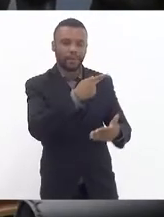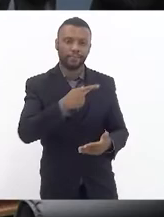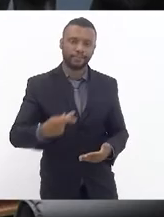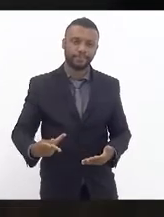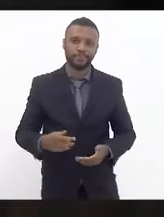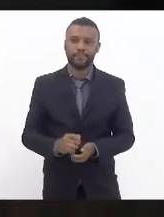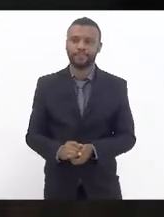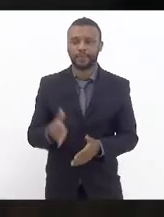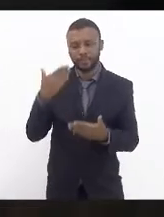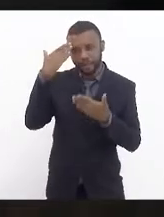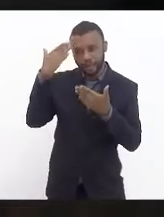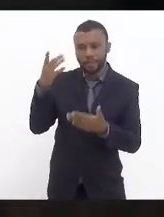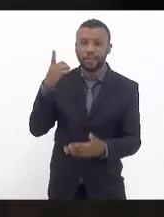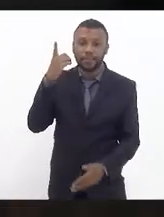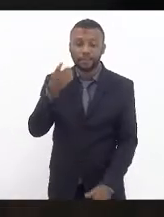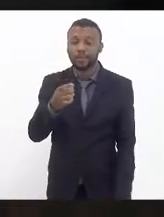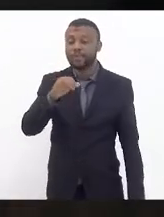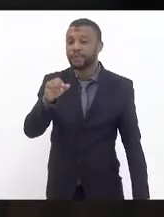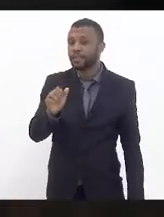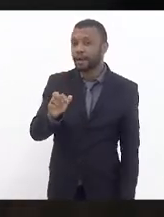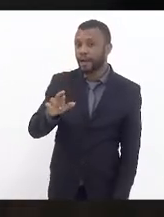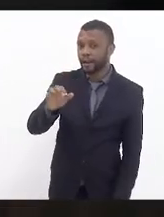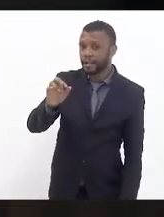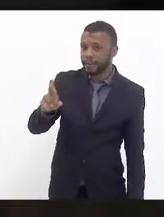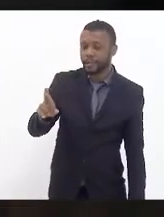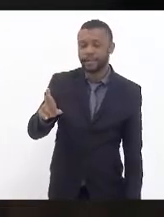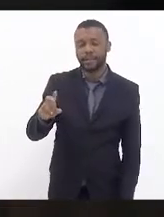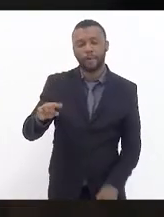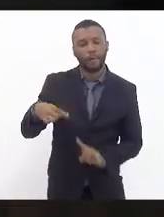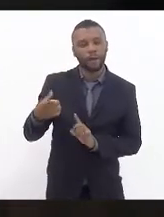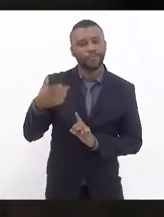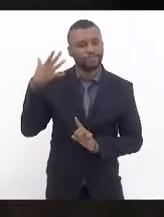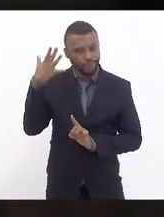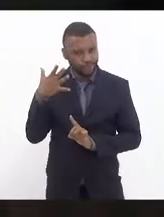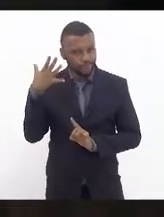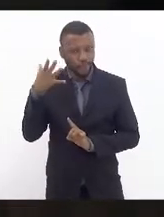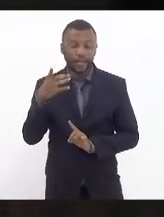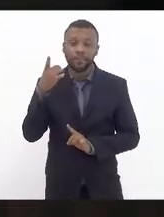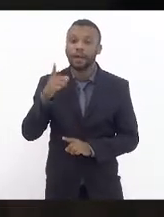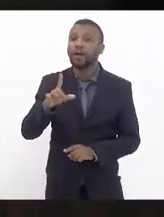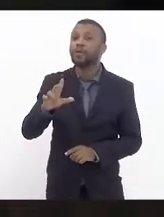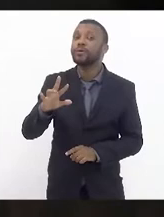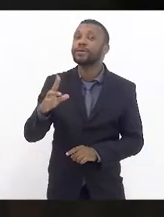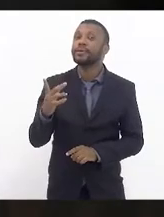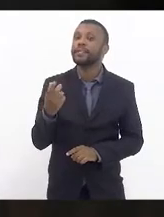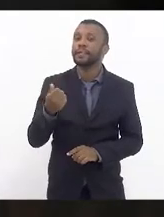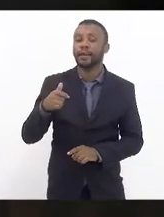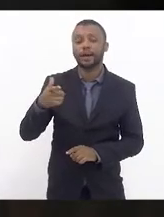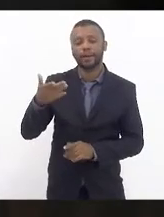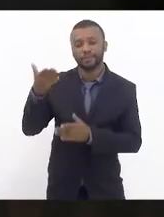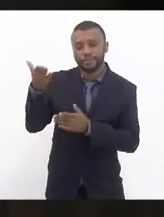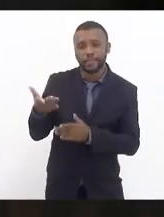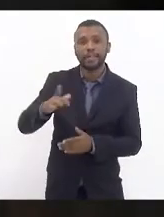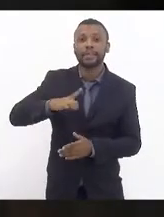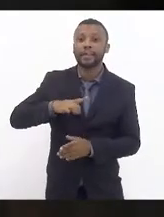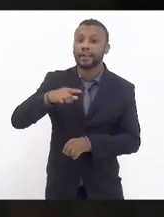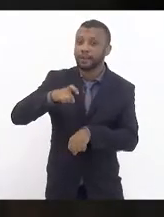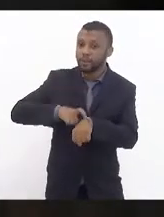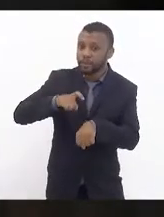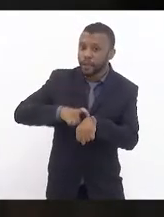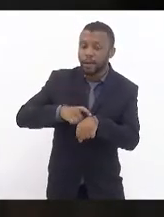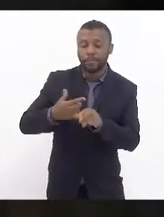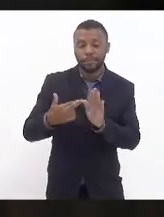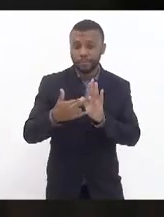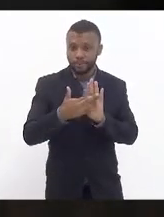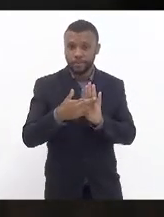Obrigada, deputado Jairi. Próximo orador inscrito é a nova deputada Lucinha. Vossa Excelência dispõe de dez minutos no